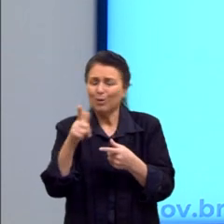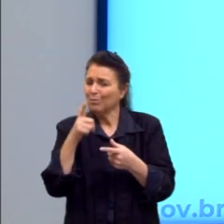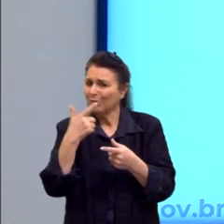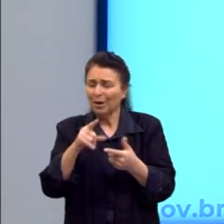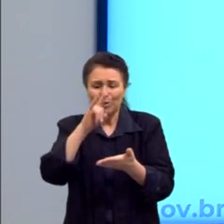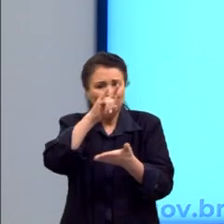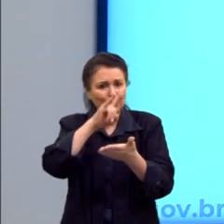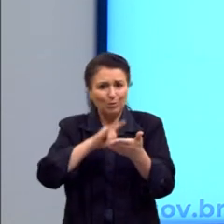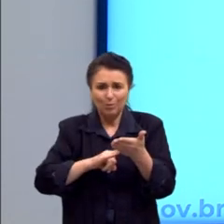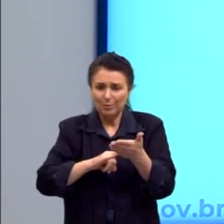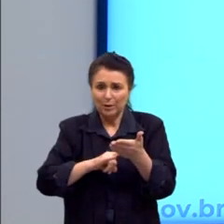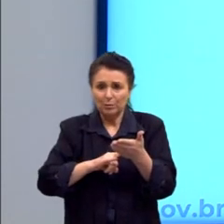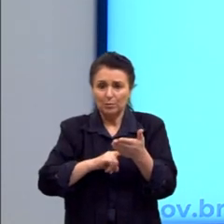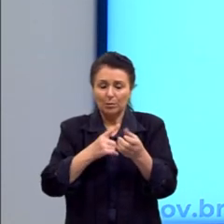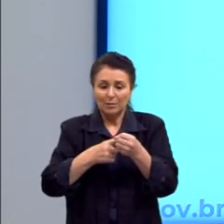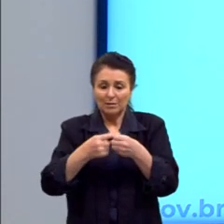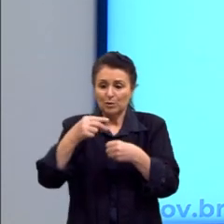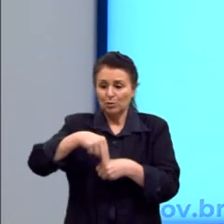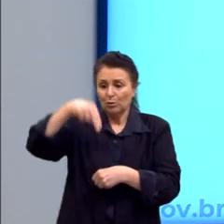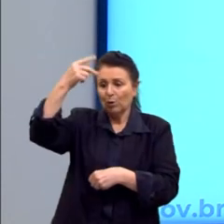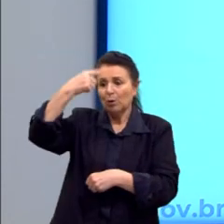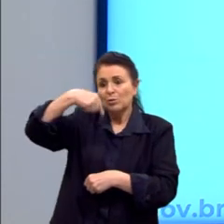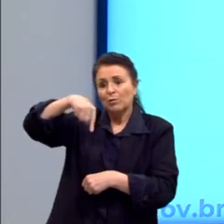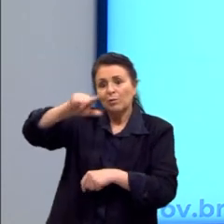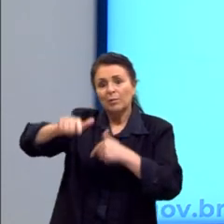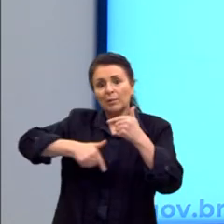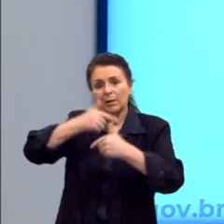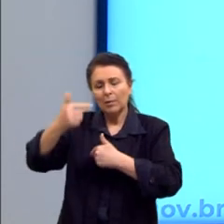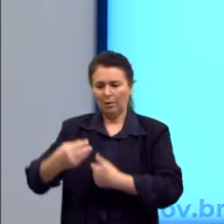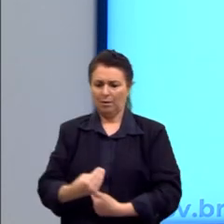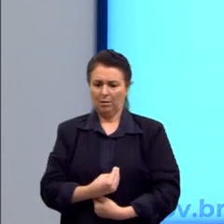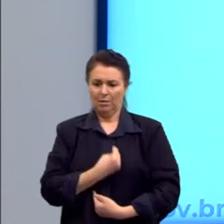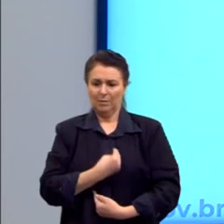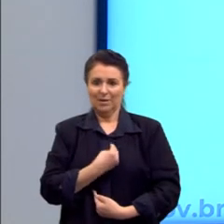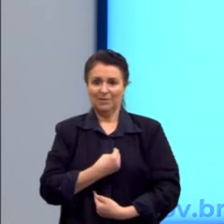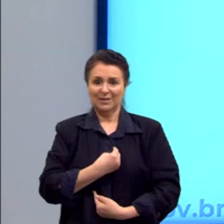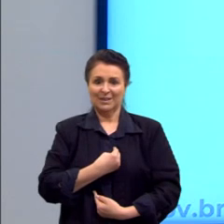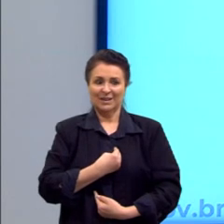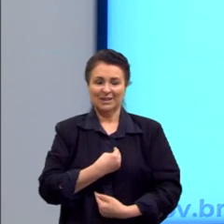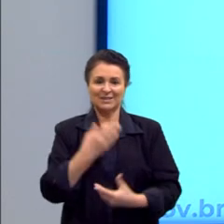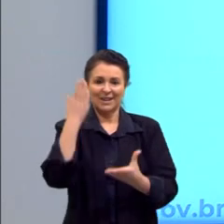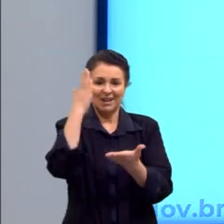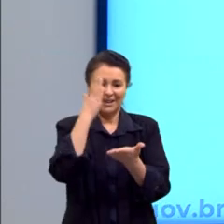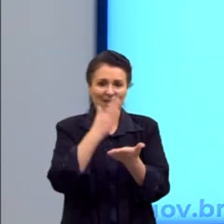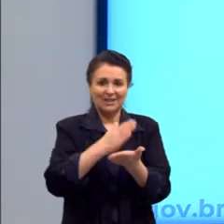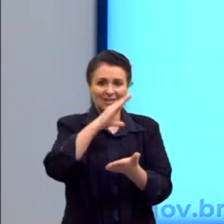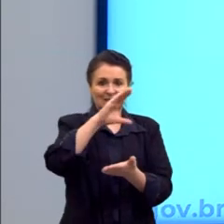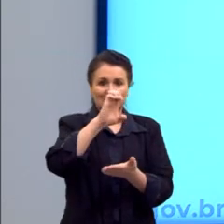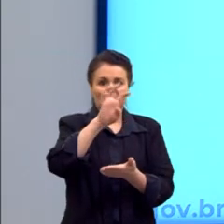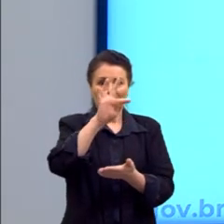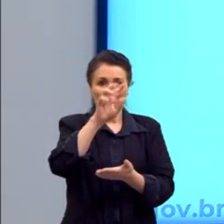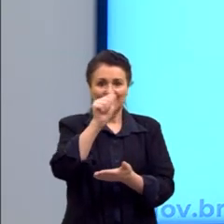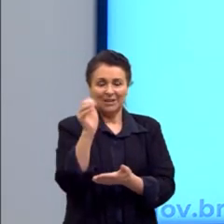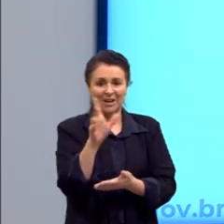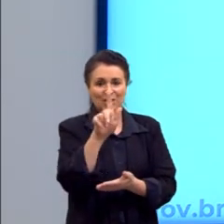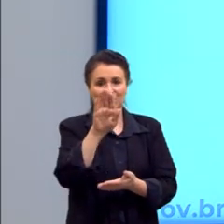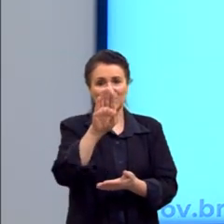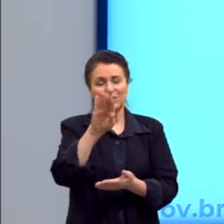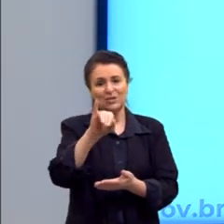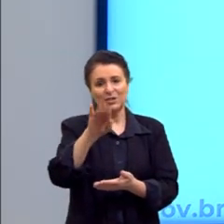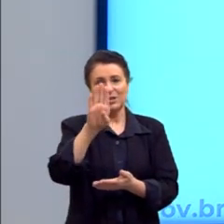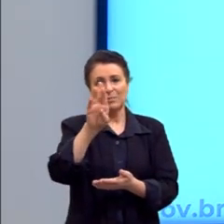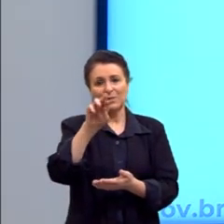cidade do norte, eu parti para trabalhar. Deixei minha vida entre Celta e Gibraltar. Sou uma raia do mar,